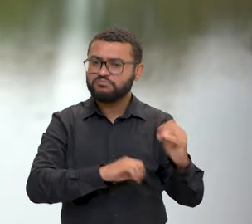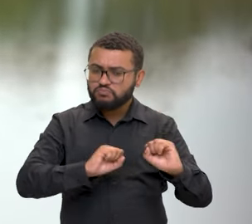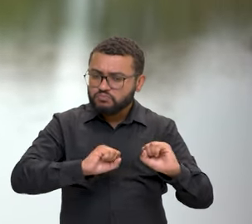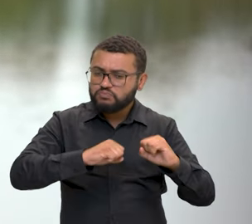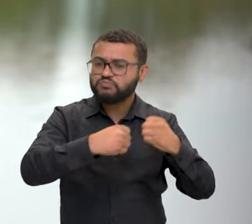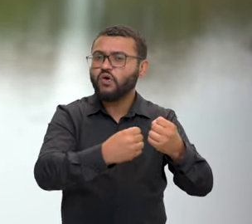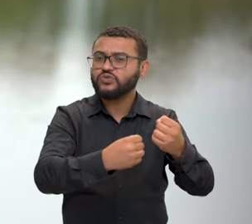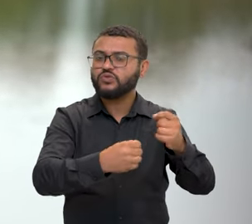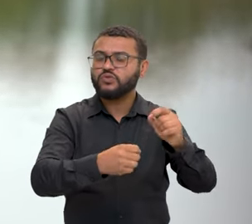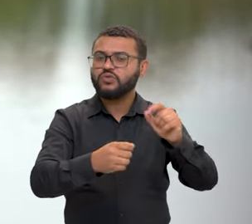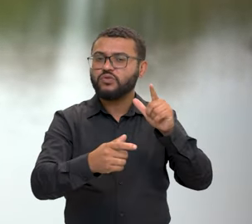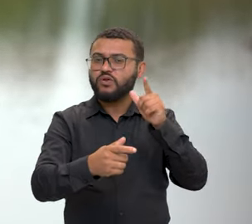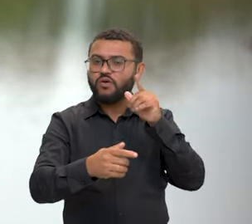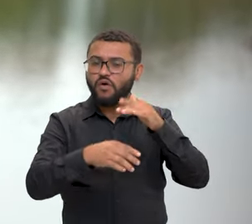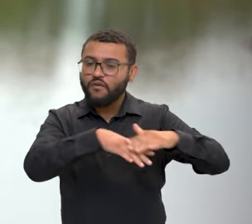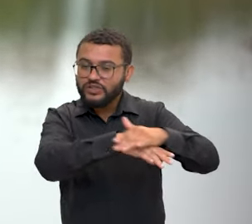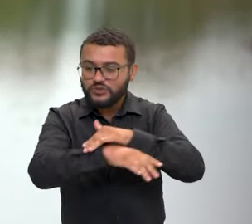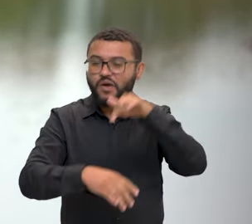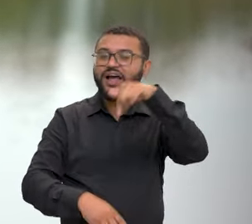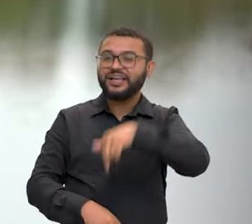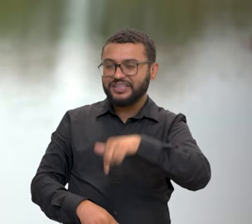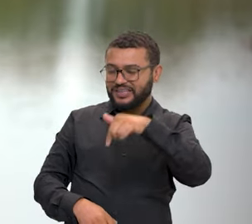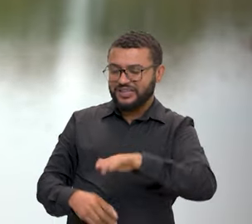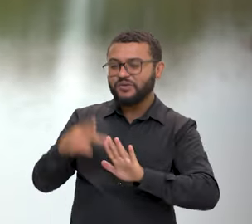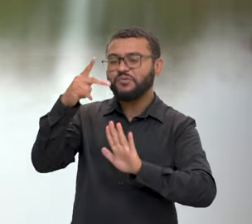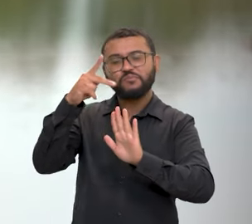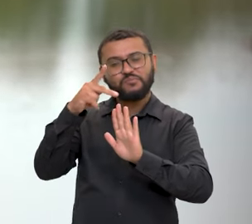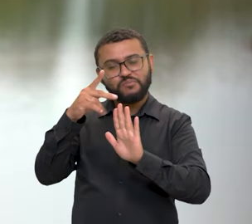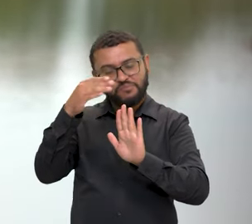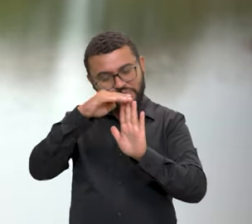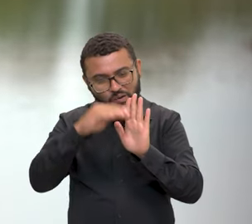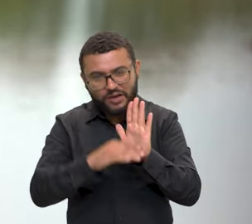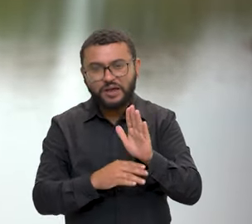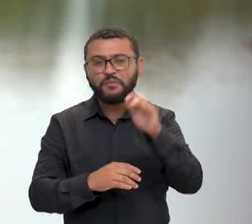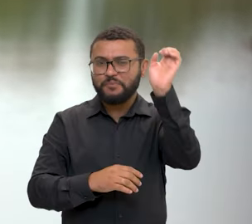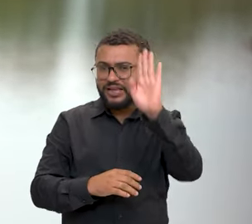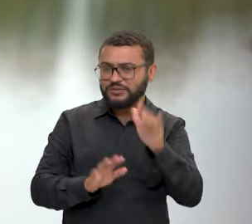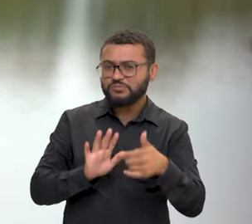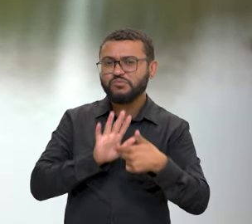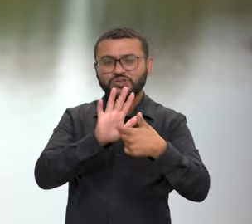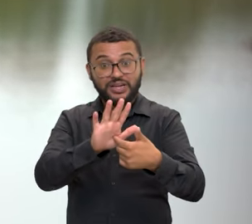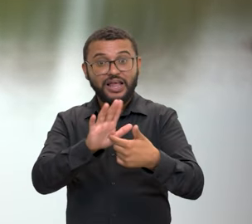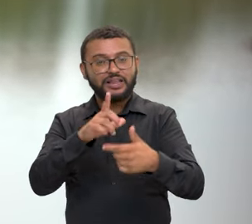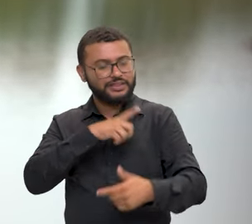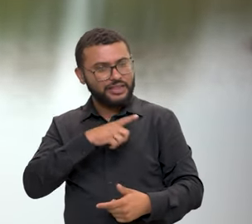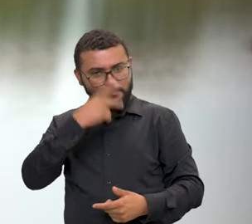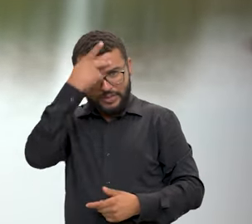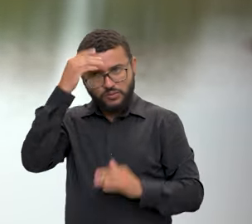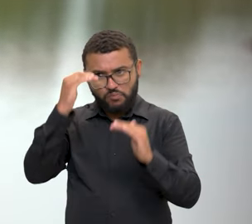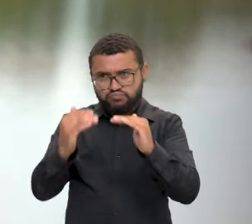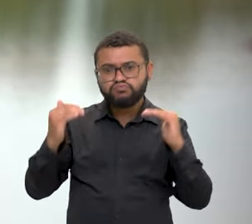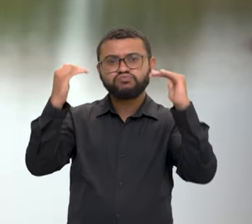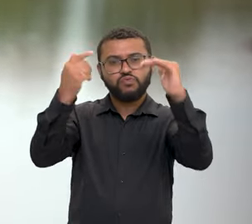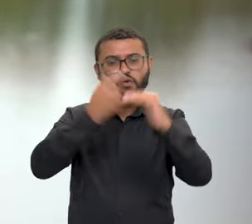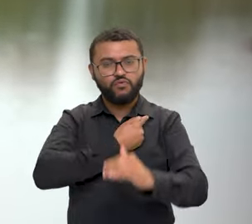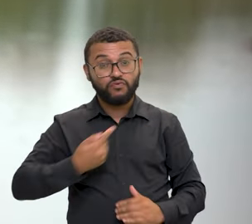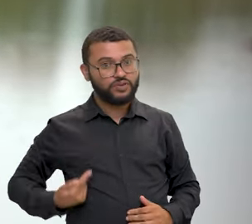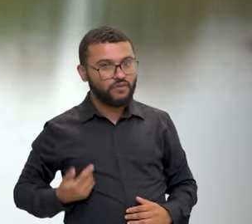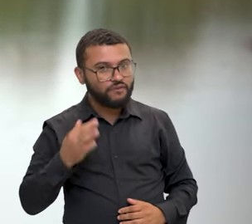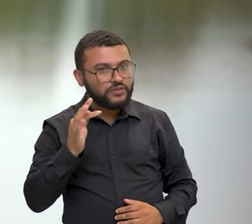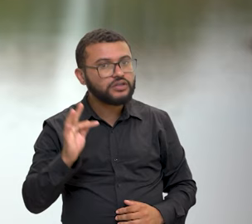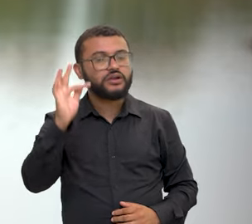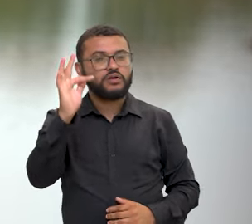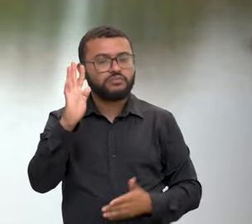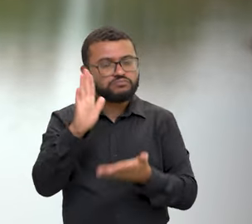enorme esforço foi conversado aqui no programa Brasil em Pauta com as mais diversas autoridades do governo